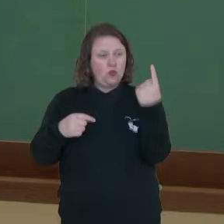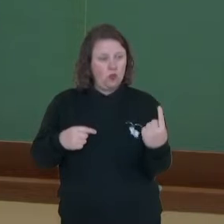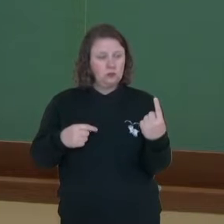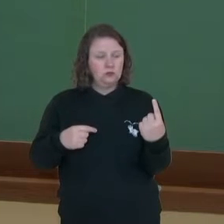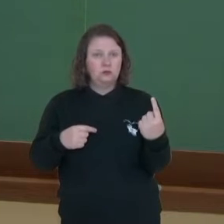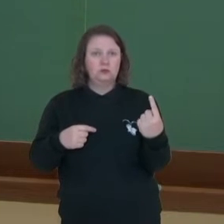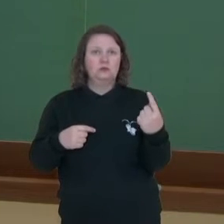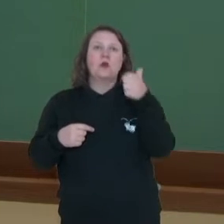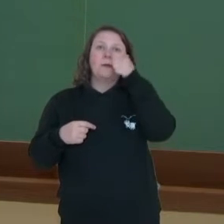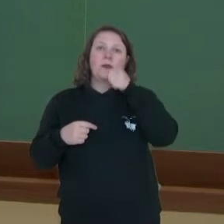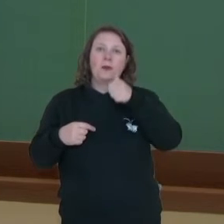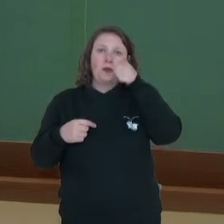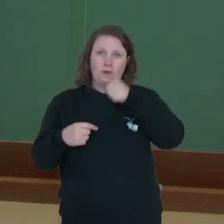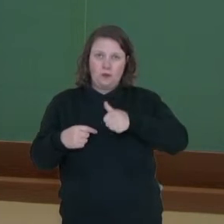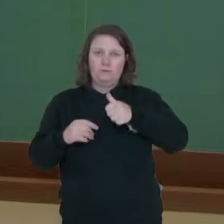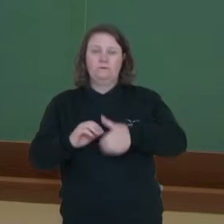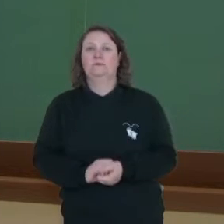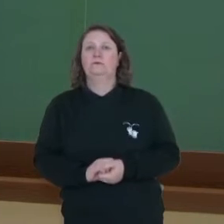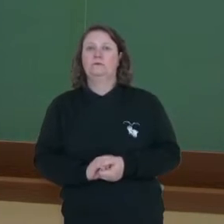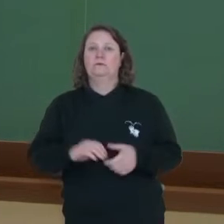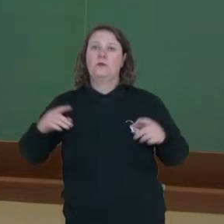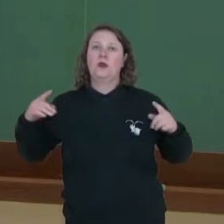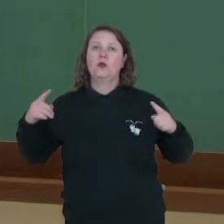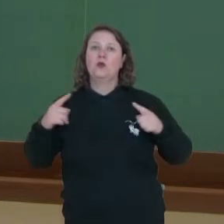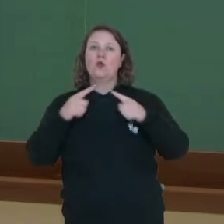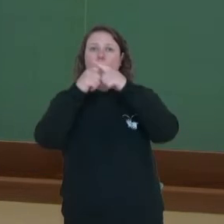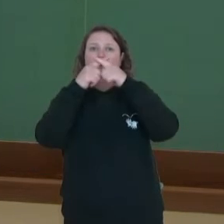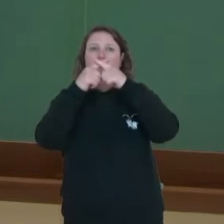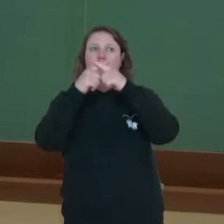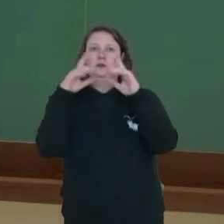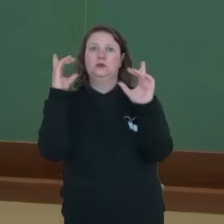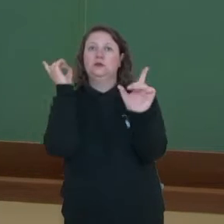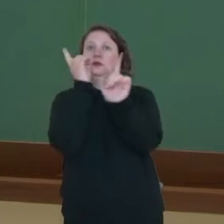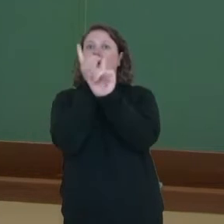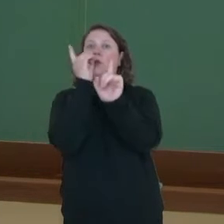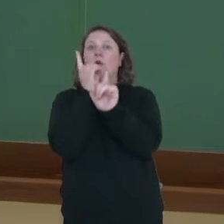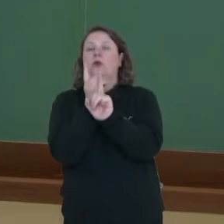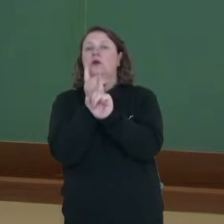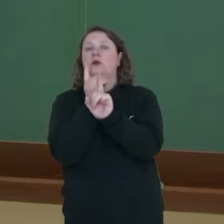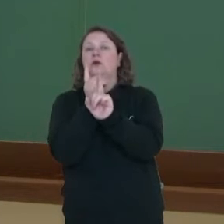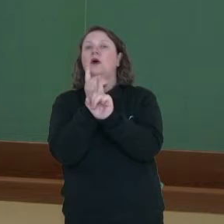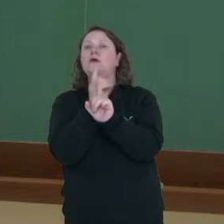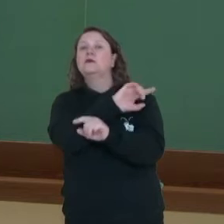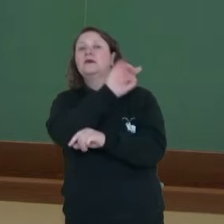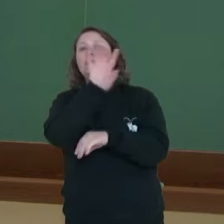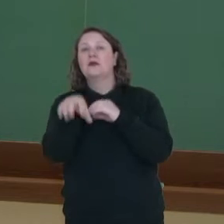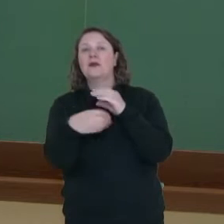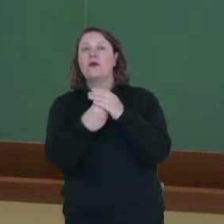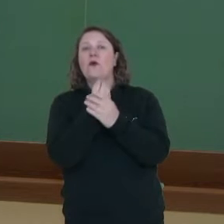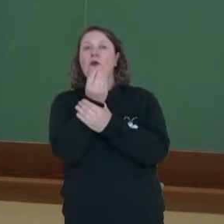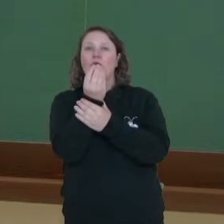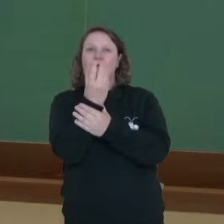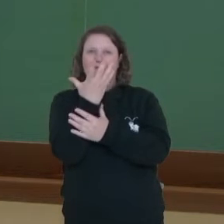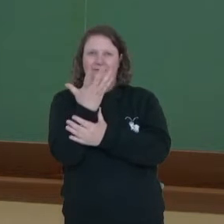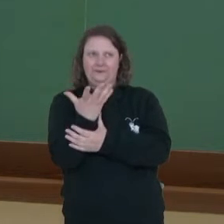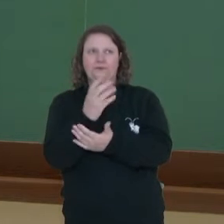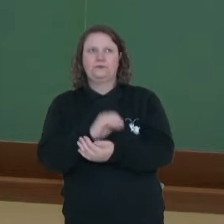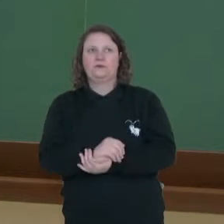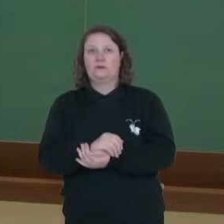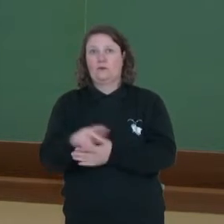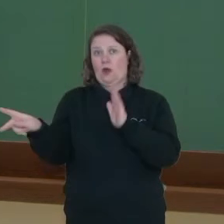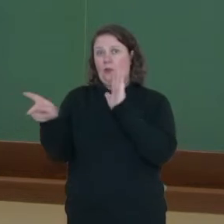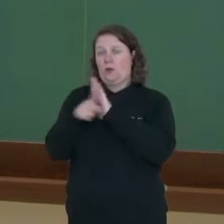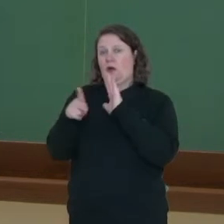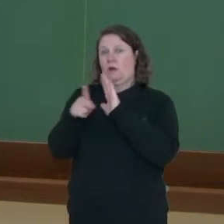indivíduo que produz gameta feminino e eles se cruzam. Eles se encontram e formam um indivíduo. A autofecundação,